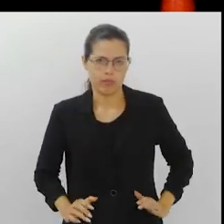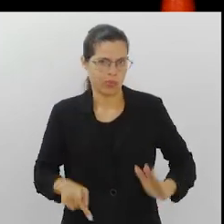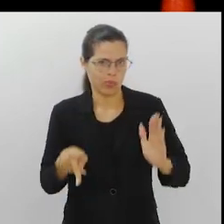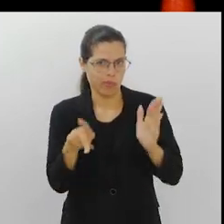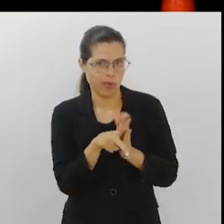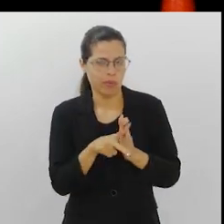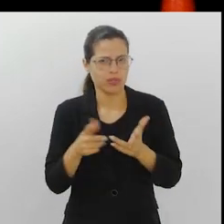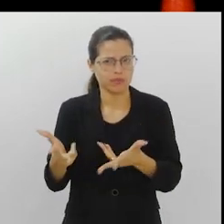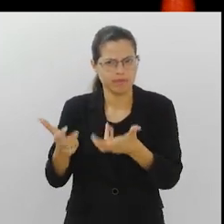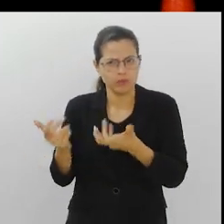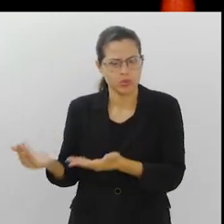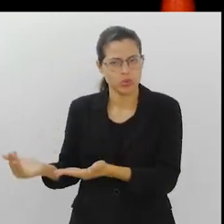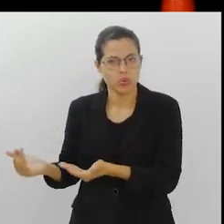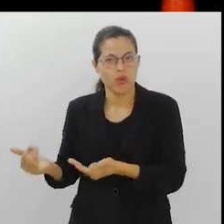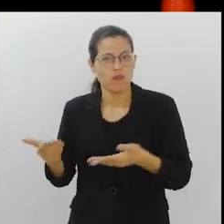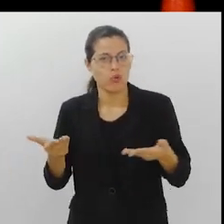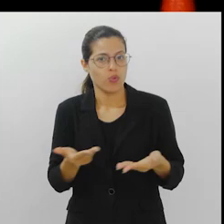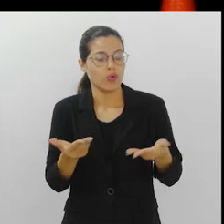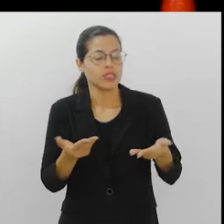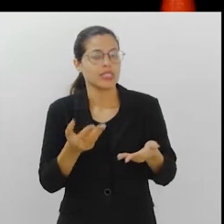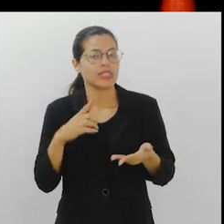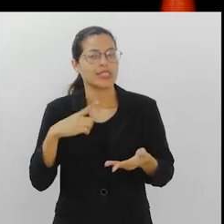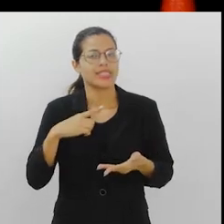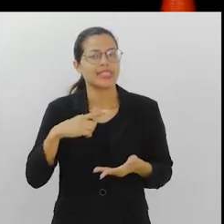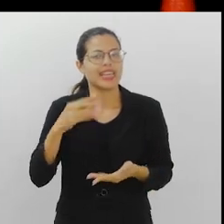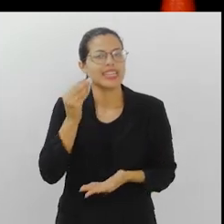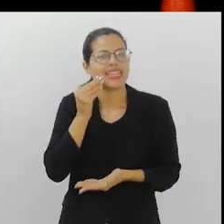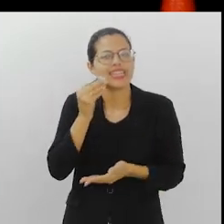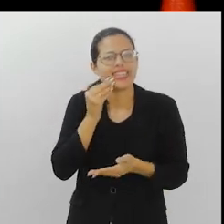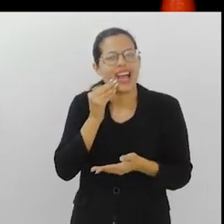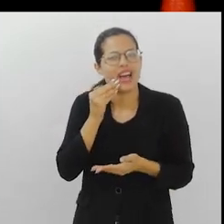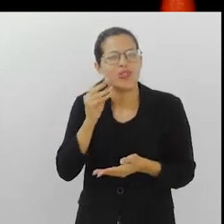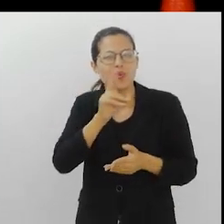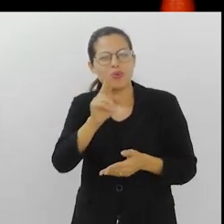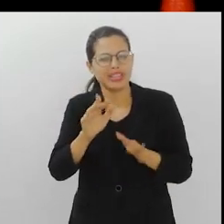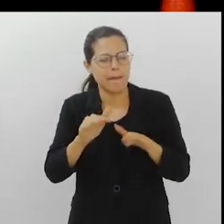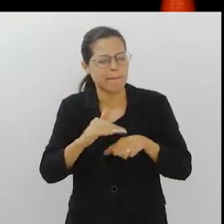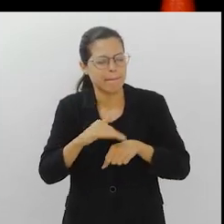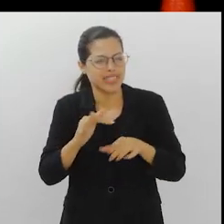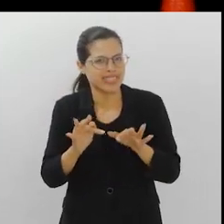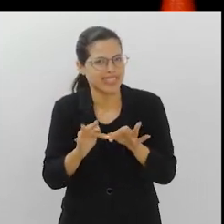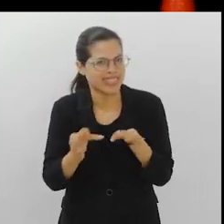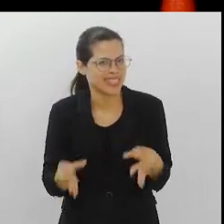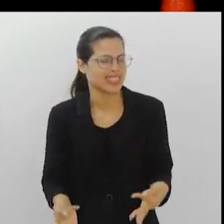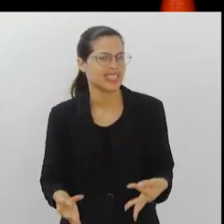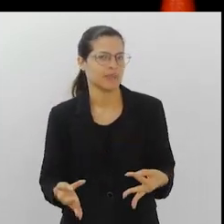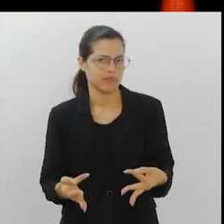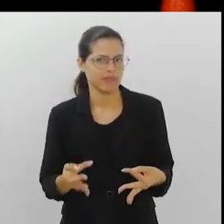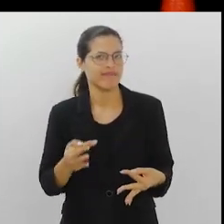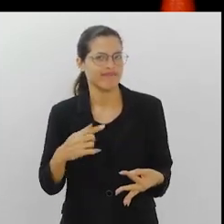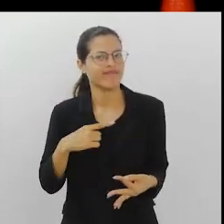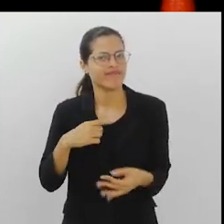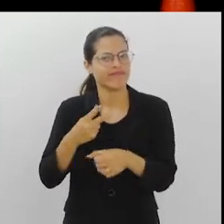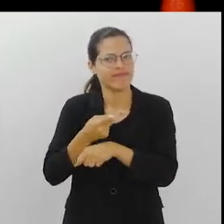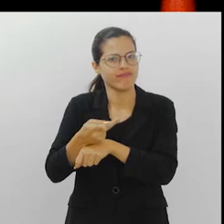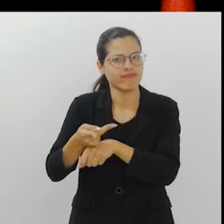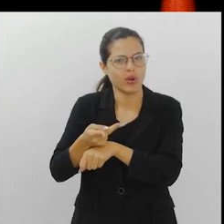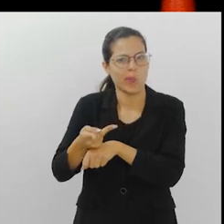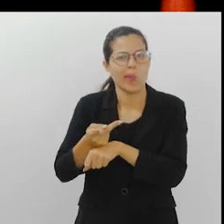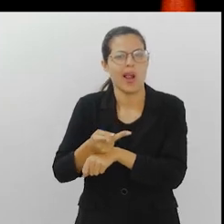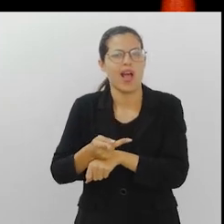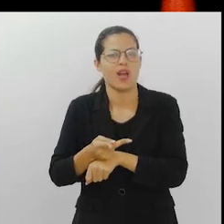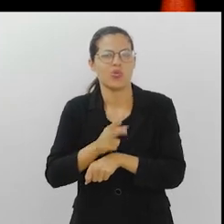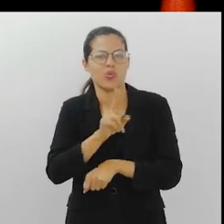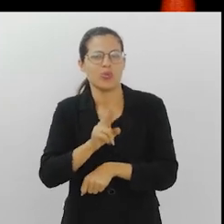comportamento. E a gente vê que os jovens, hoje em dia, têm se preocupado muito mais em ser minimalistas. Têm buscado uma questão mais minimalista.